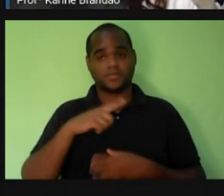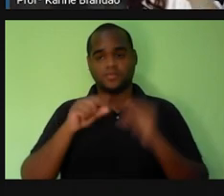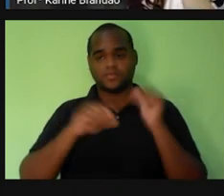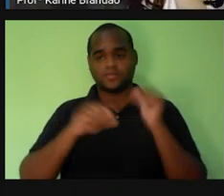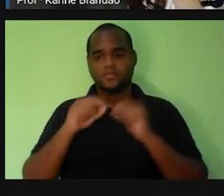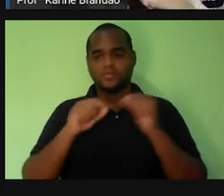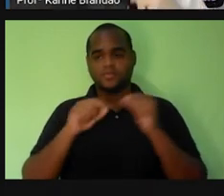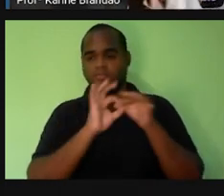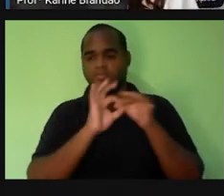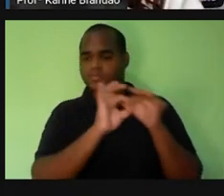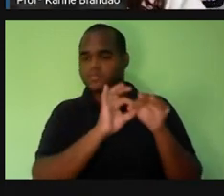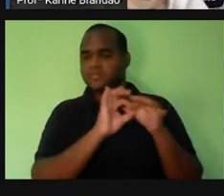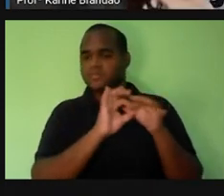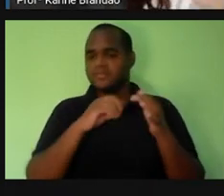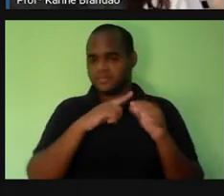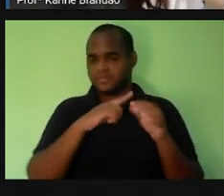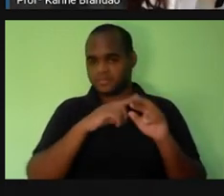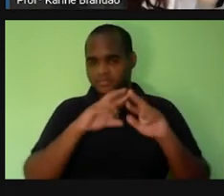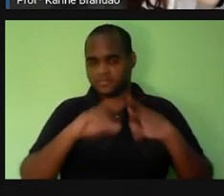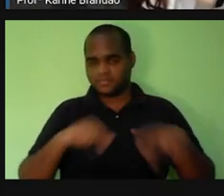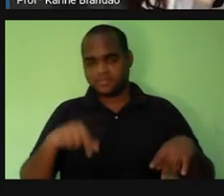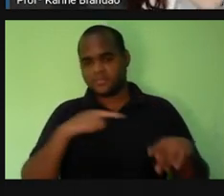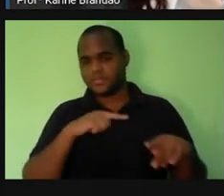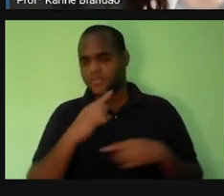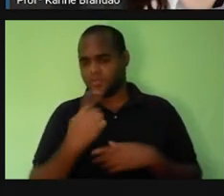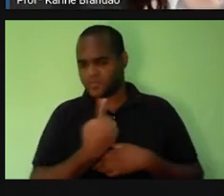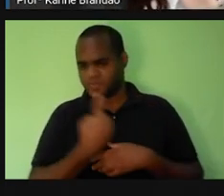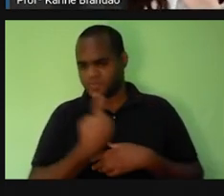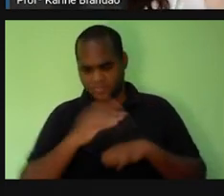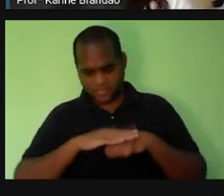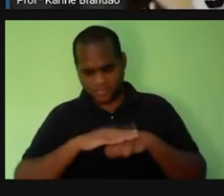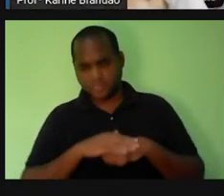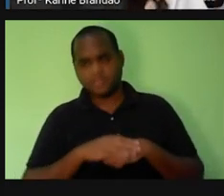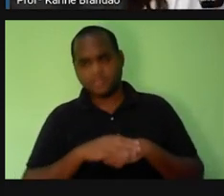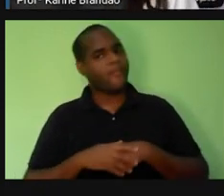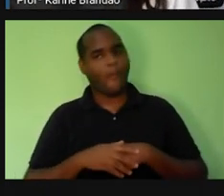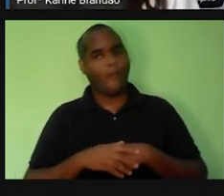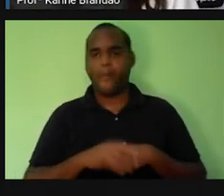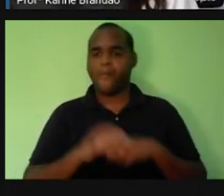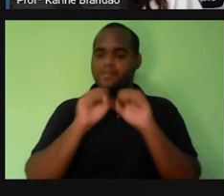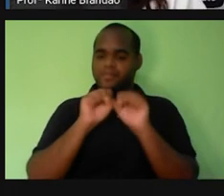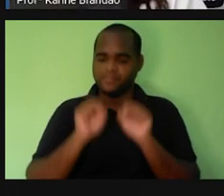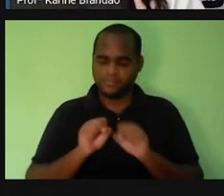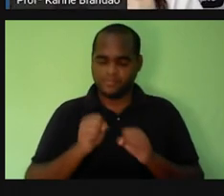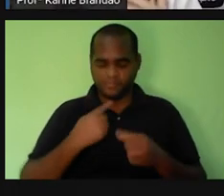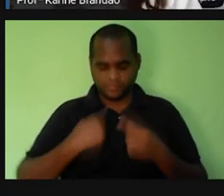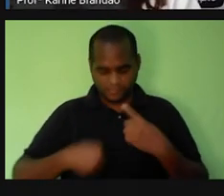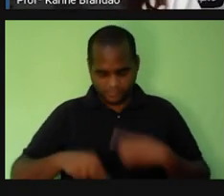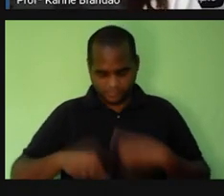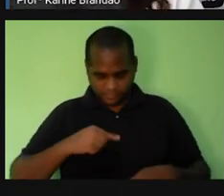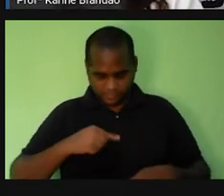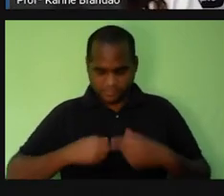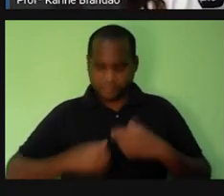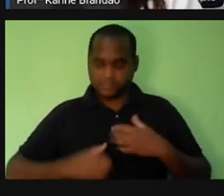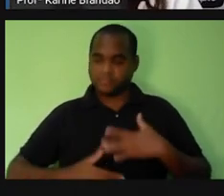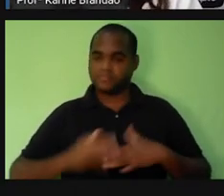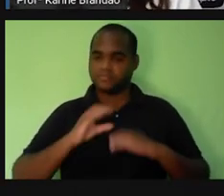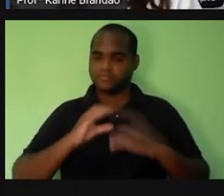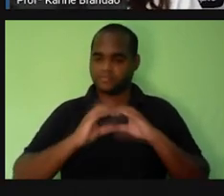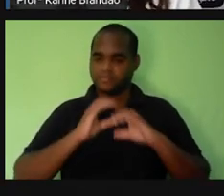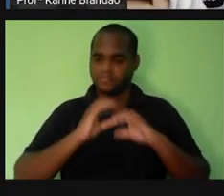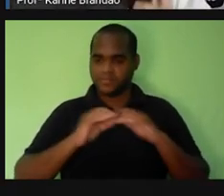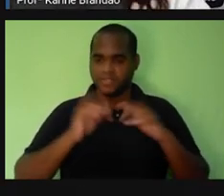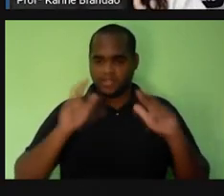relacionamos esses sistemas eles não estão sozinhos no mundo, né? O sistema digestório ele se comunica com o sistema